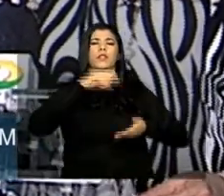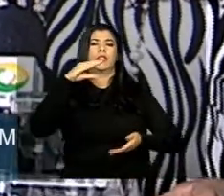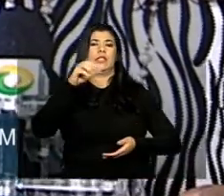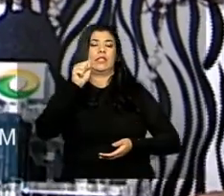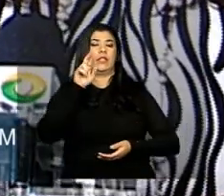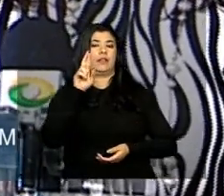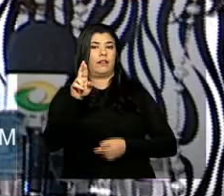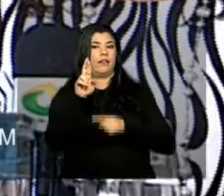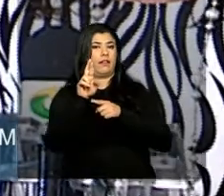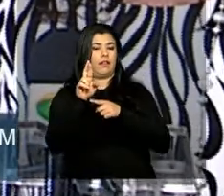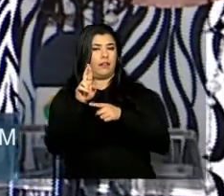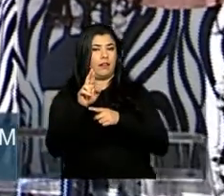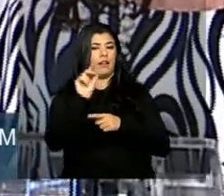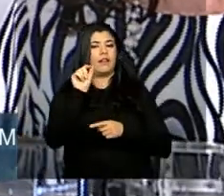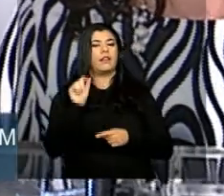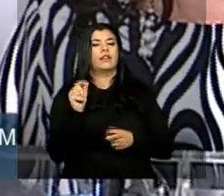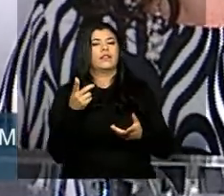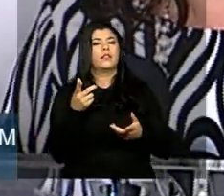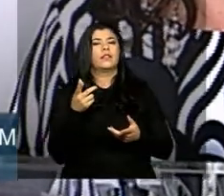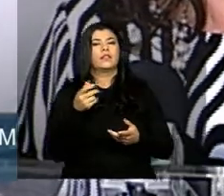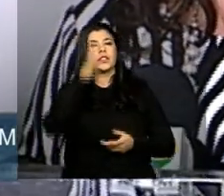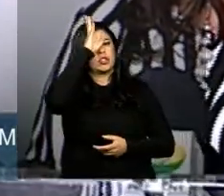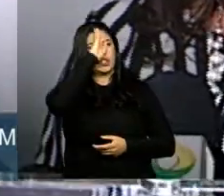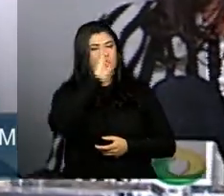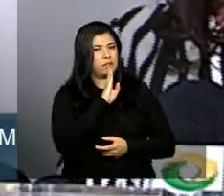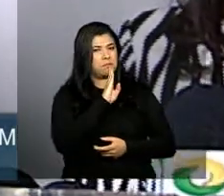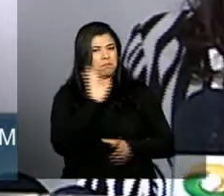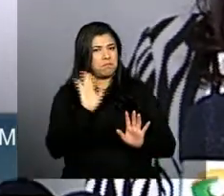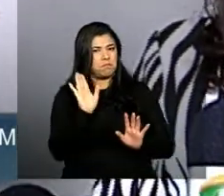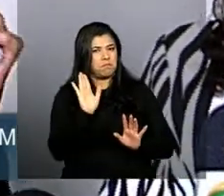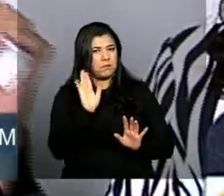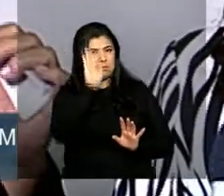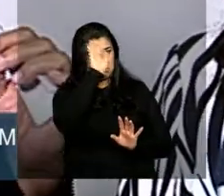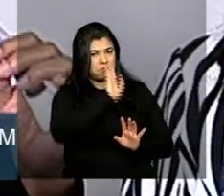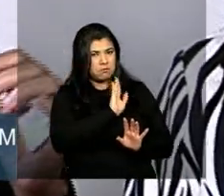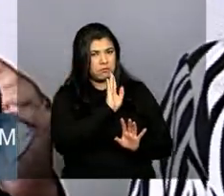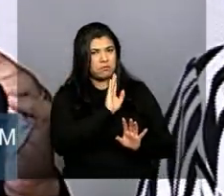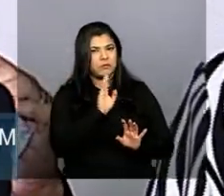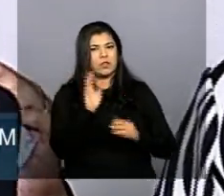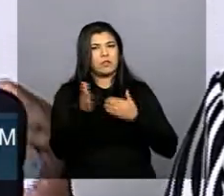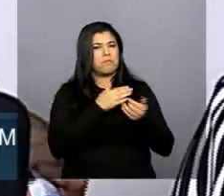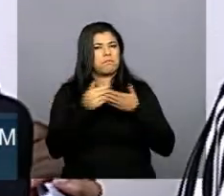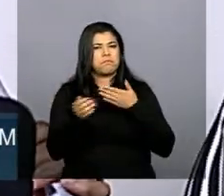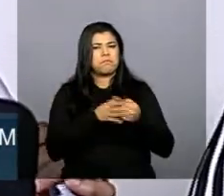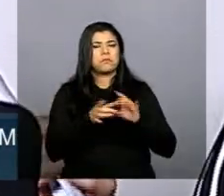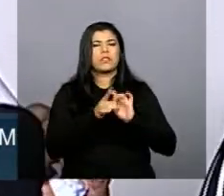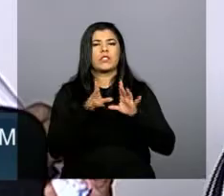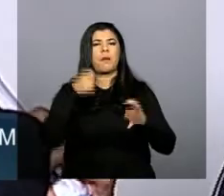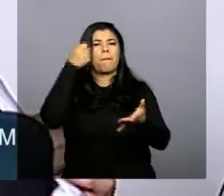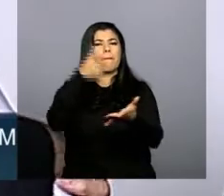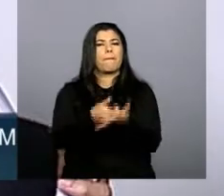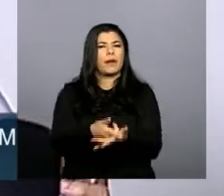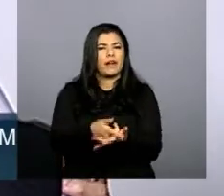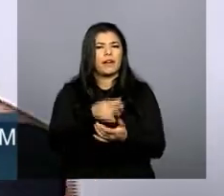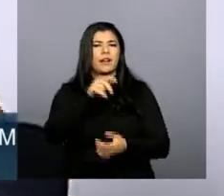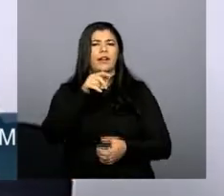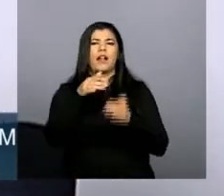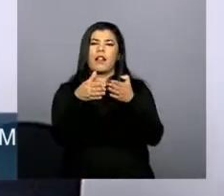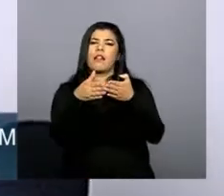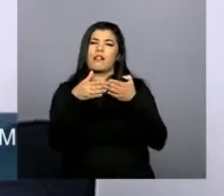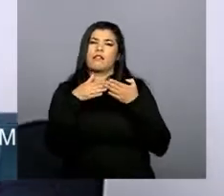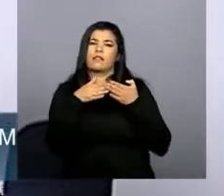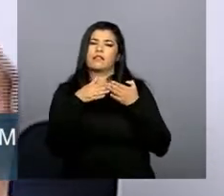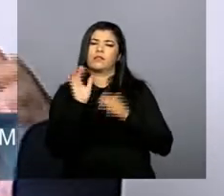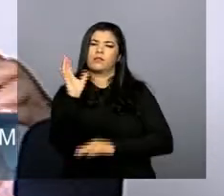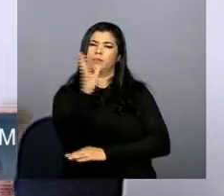o CAR é gratuito diferentemente da licença ambiental que você tem que pagar tá então a